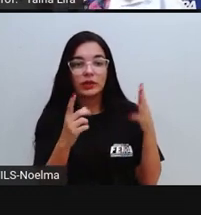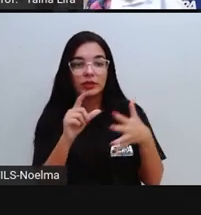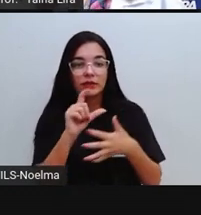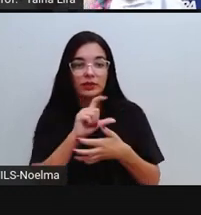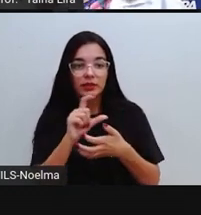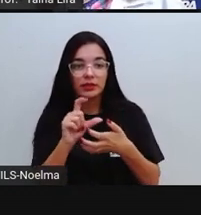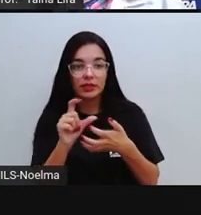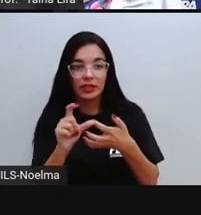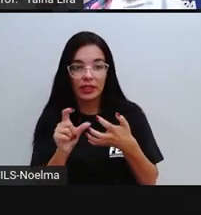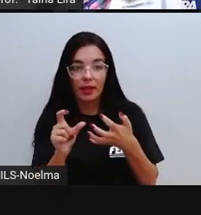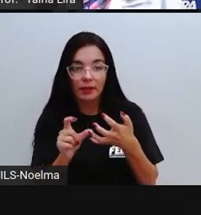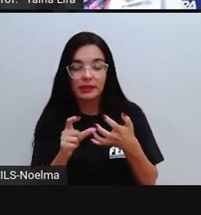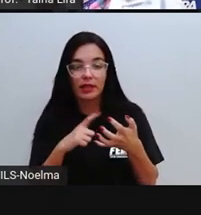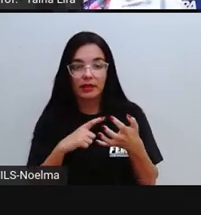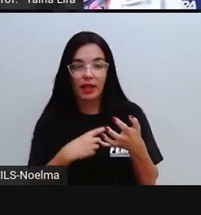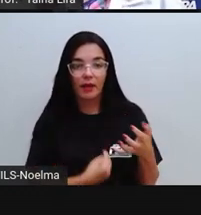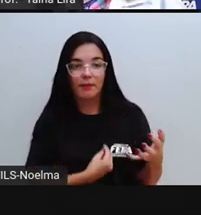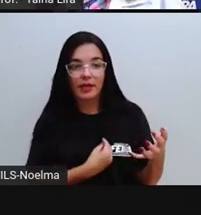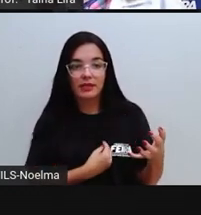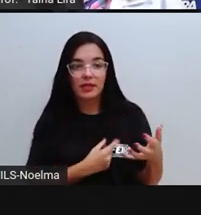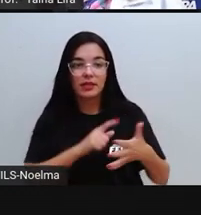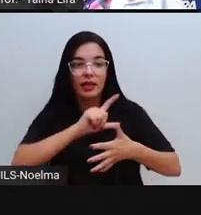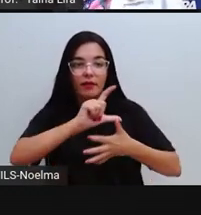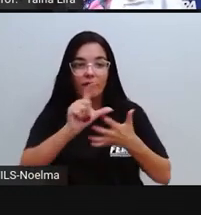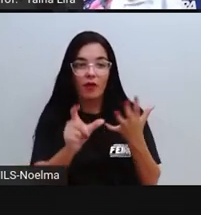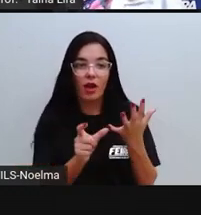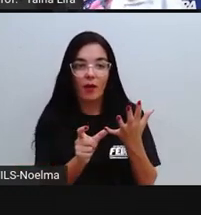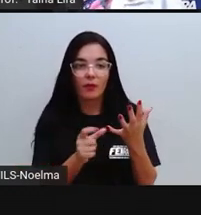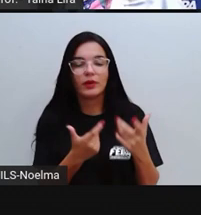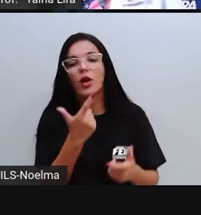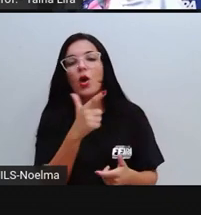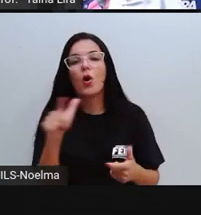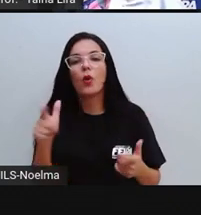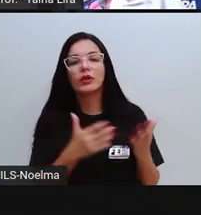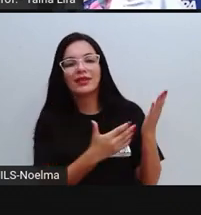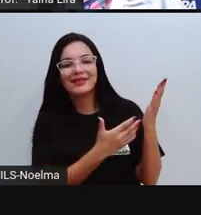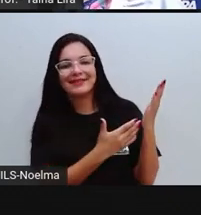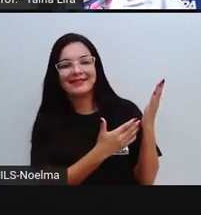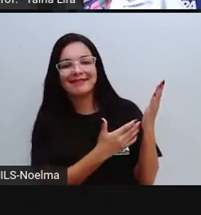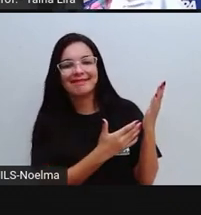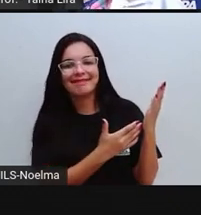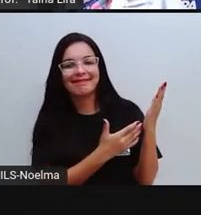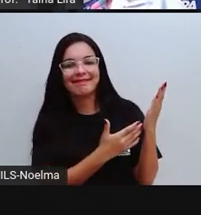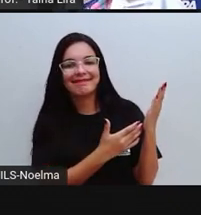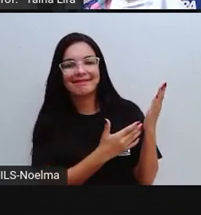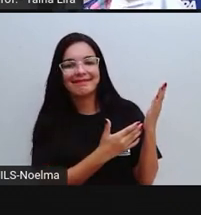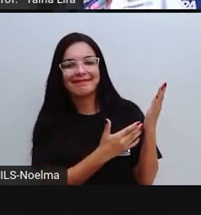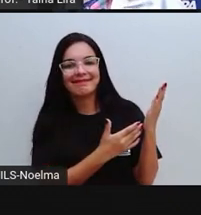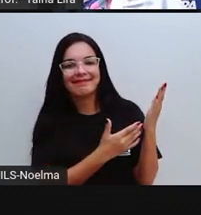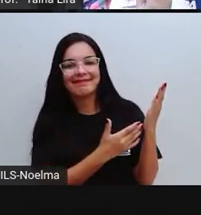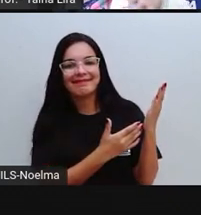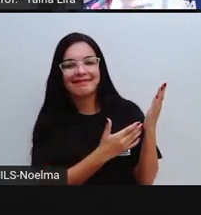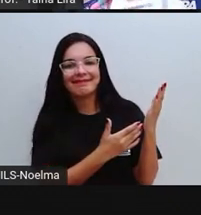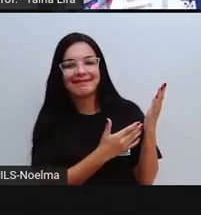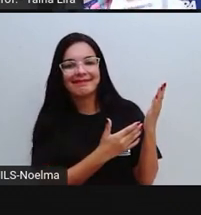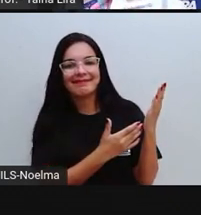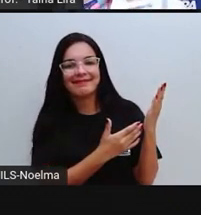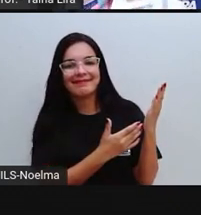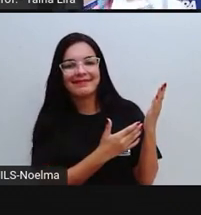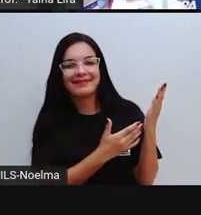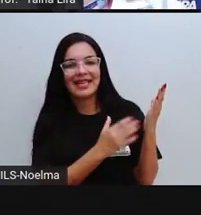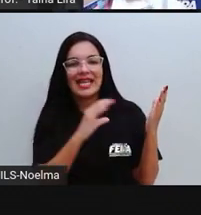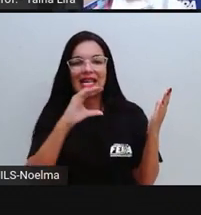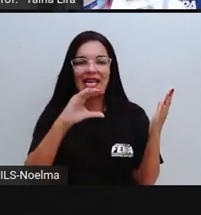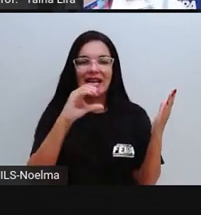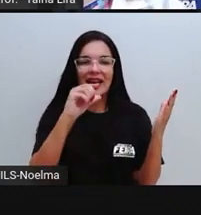das vogais, tá bom? Outra, ó, castelo. Vamos separar? A Pró já